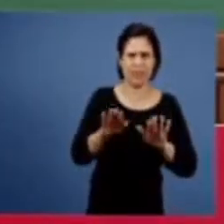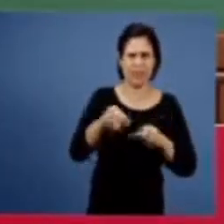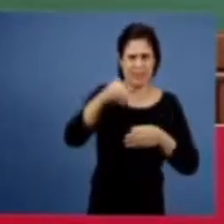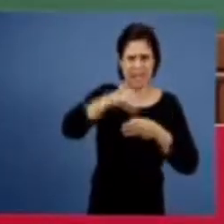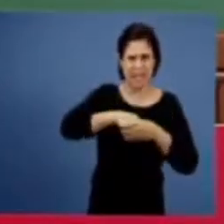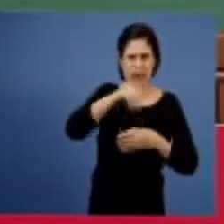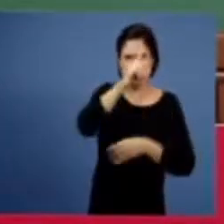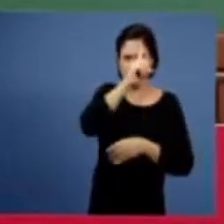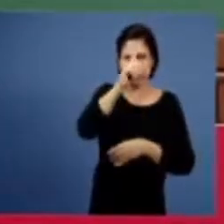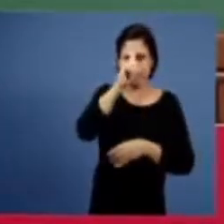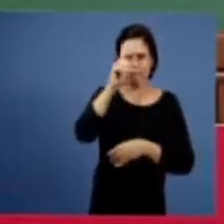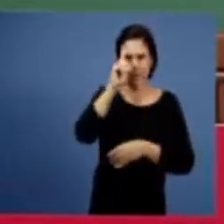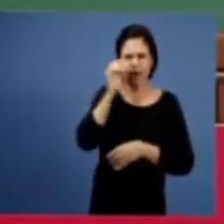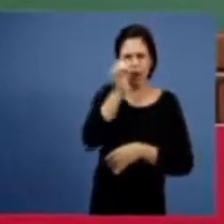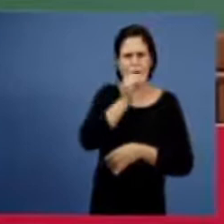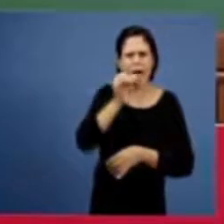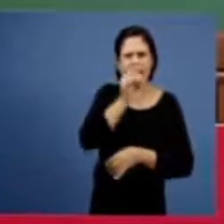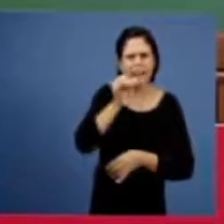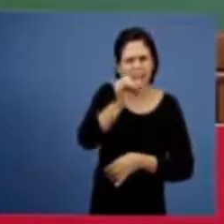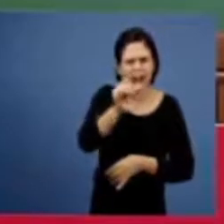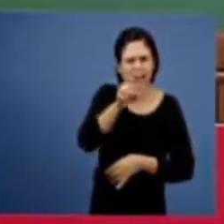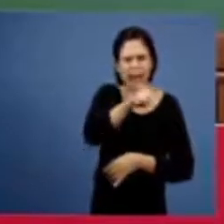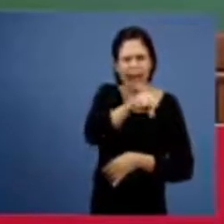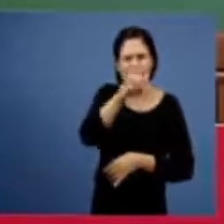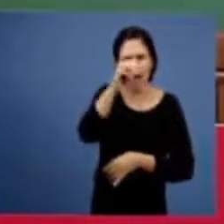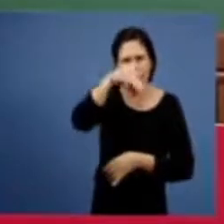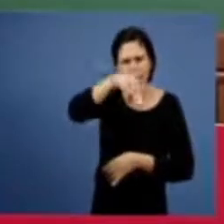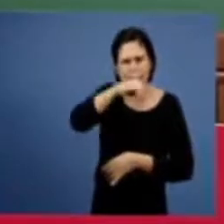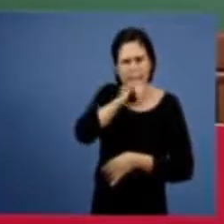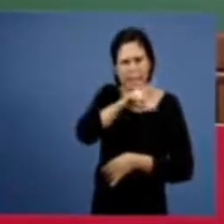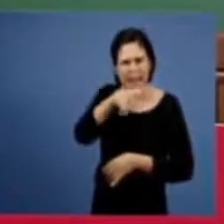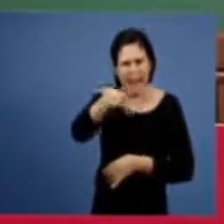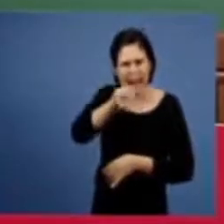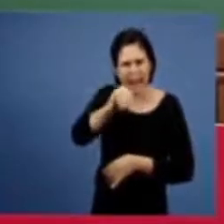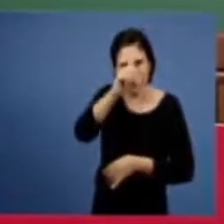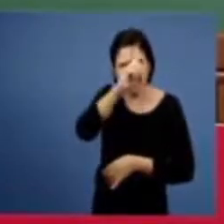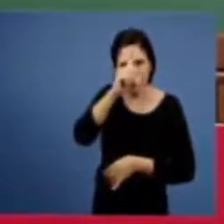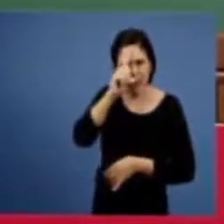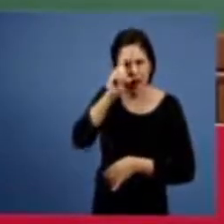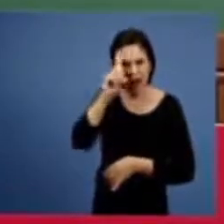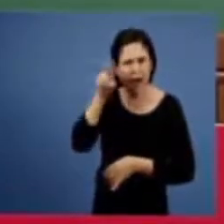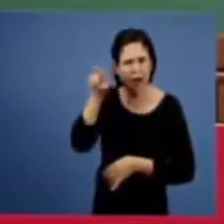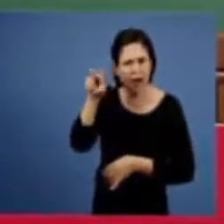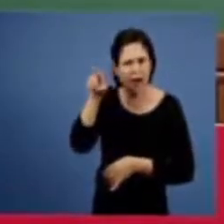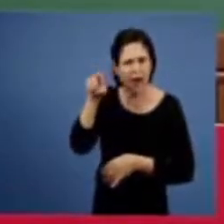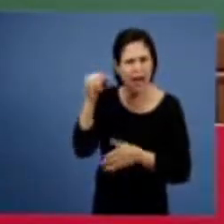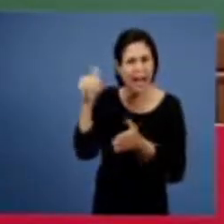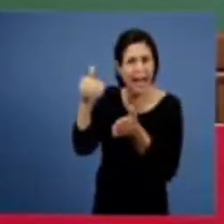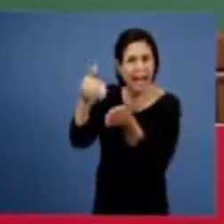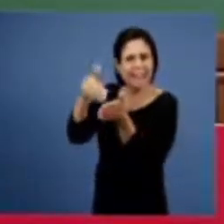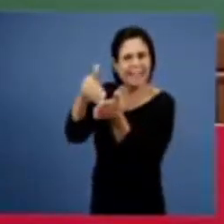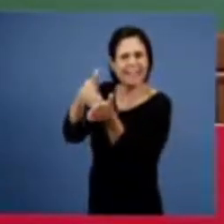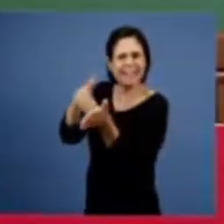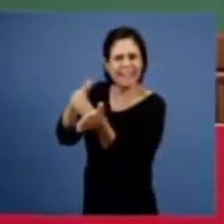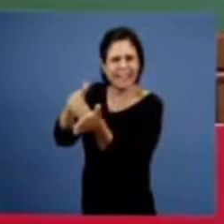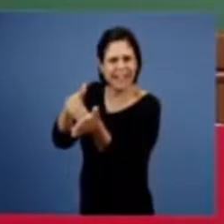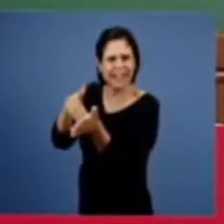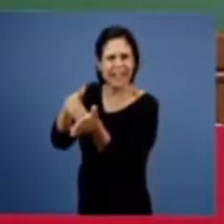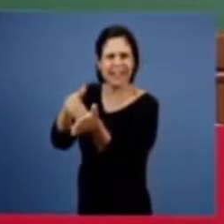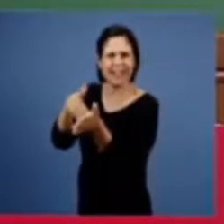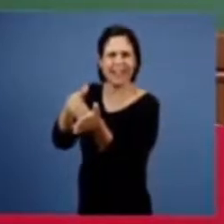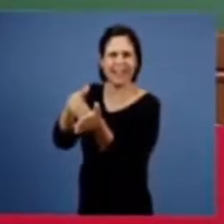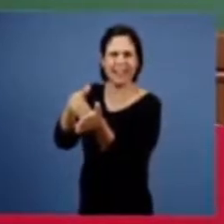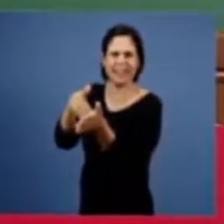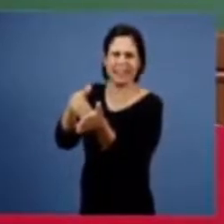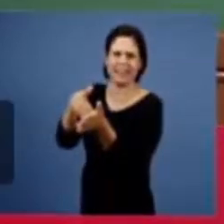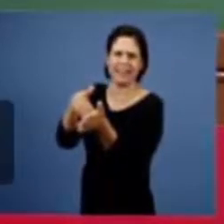foram logo livres mas mil quilômetros de Milão até chegar a notícia eles